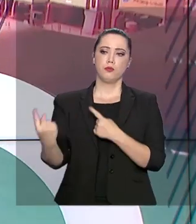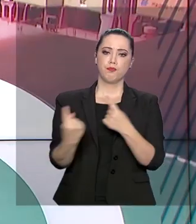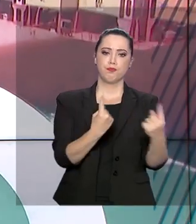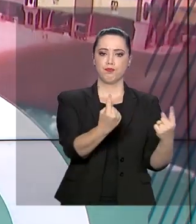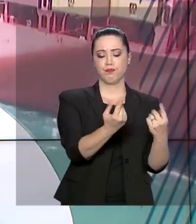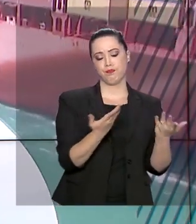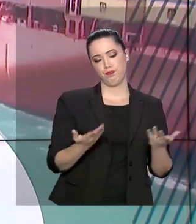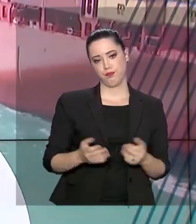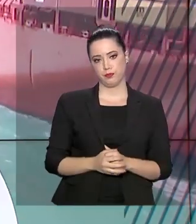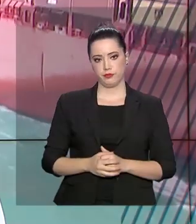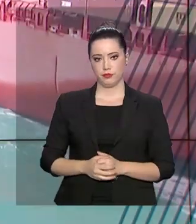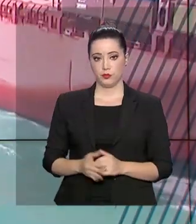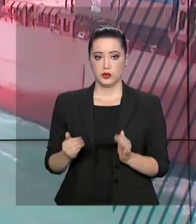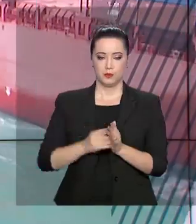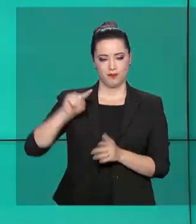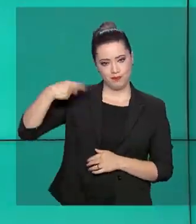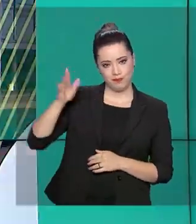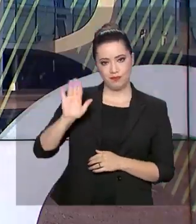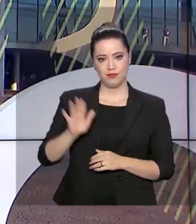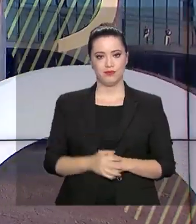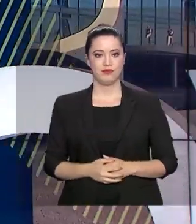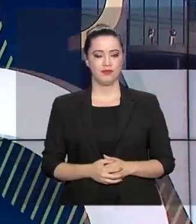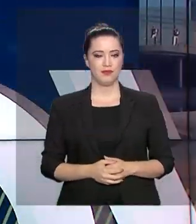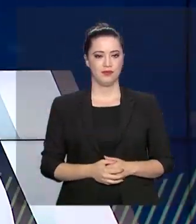Até a próxima edição.